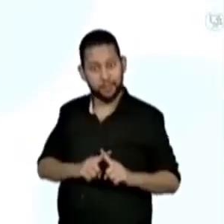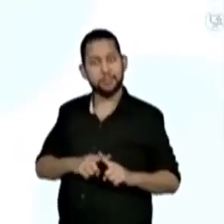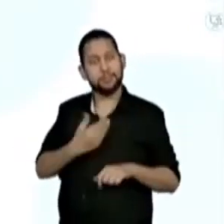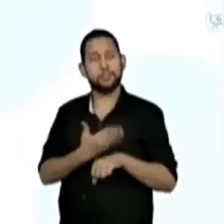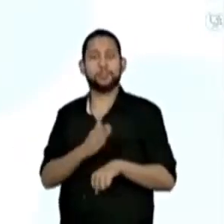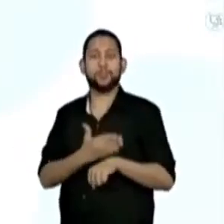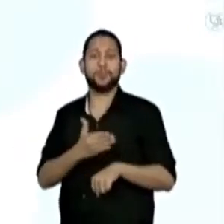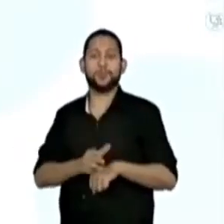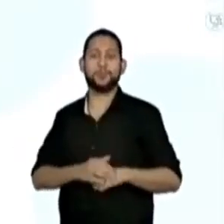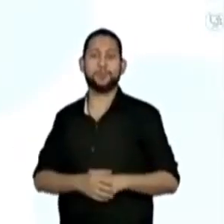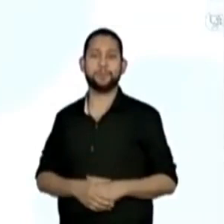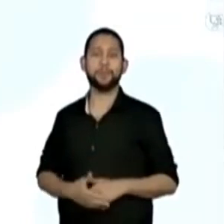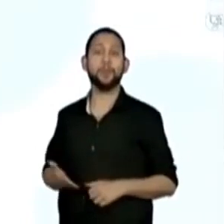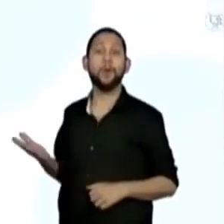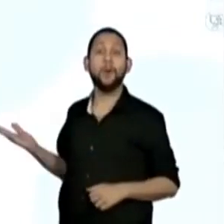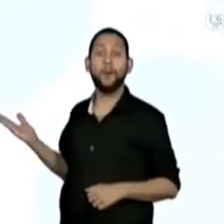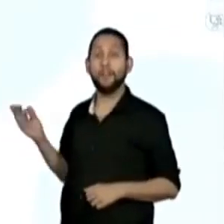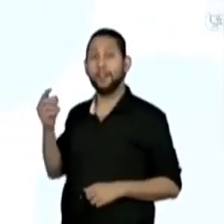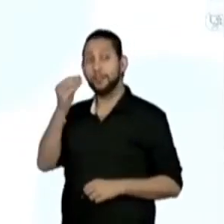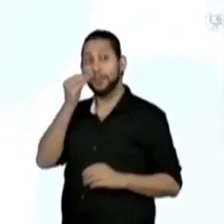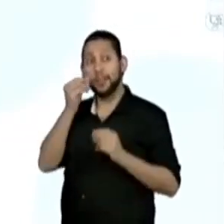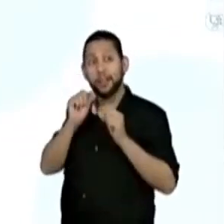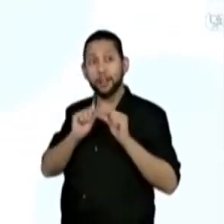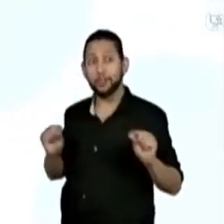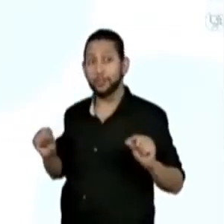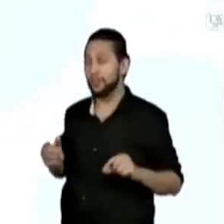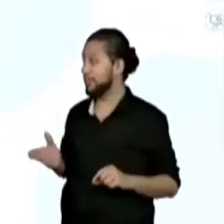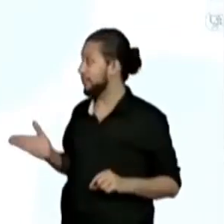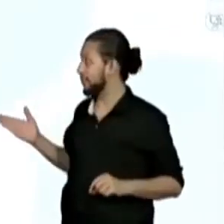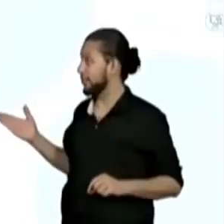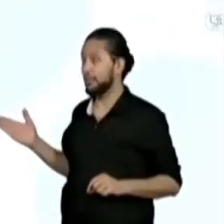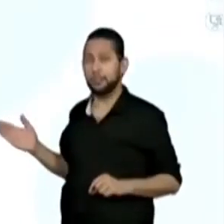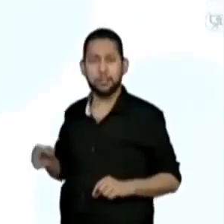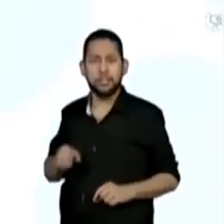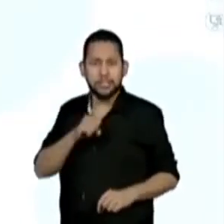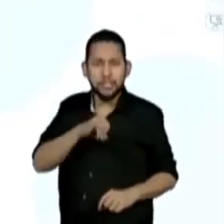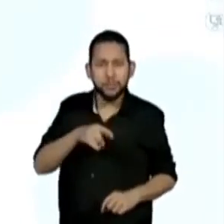Galera, olha só o recadinho que eu deixei aqui embaixo para vocês.